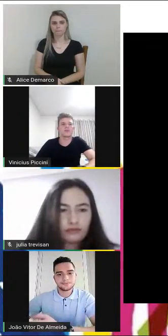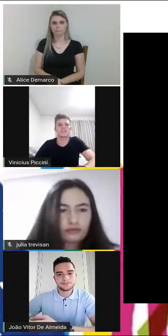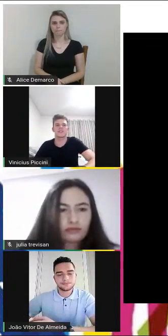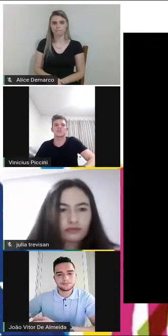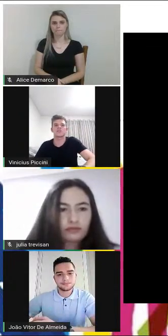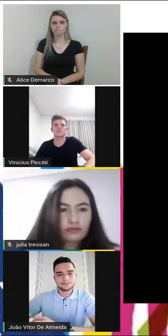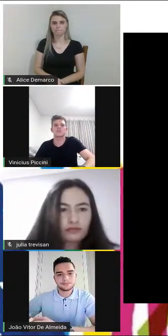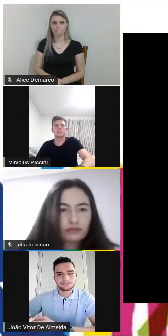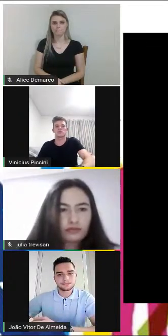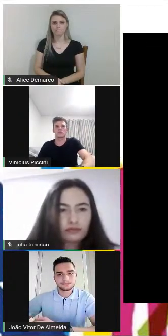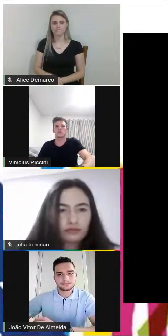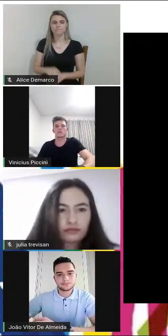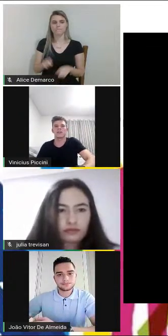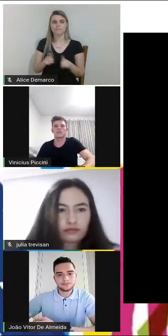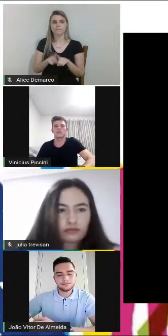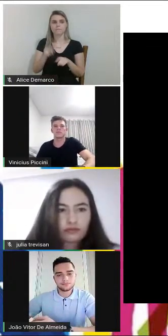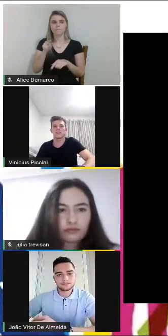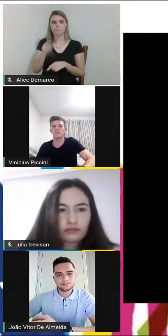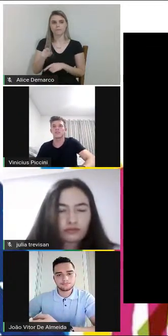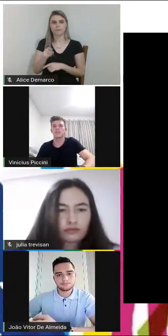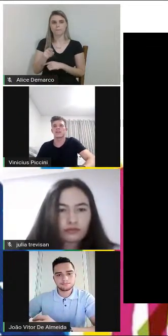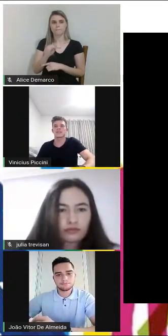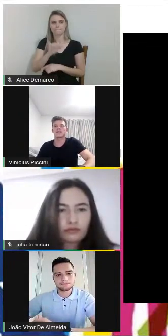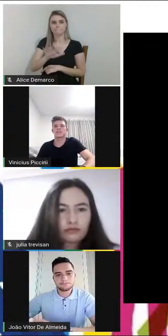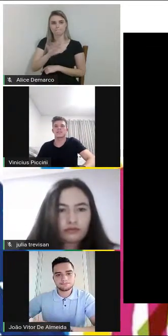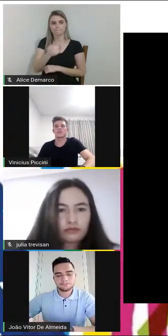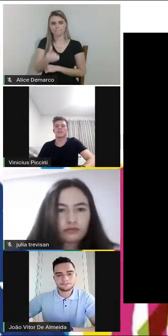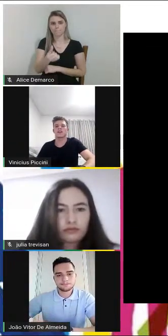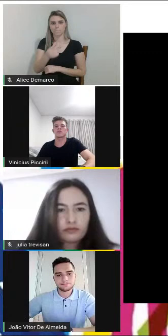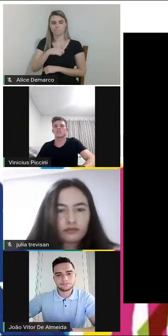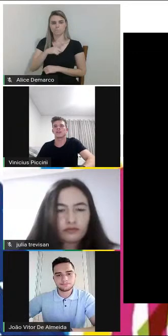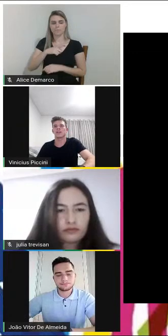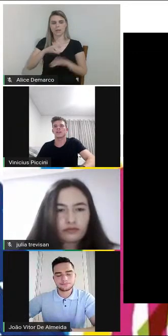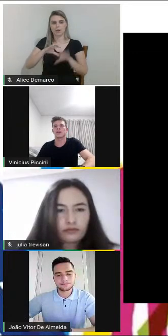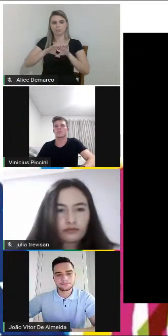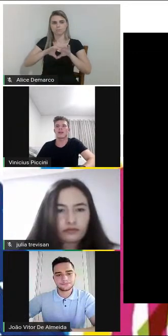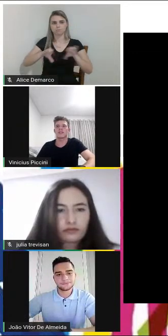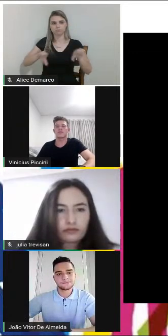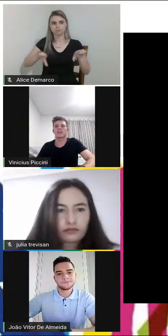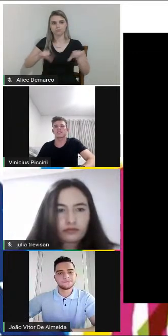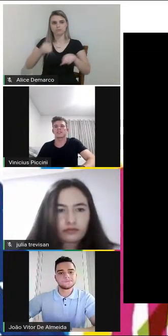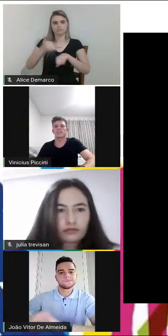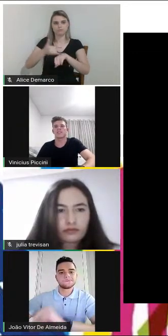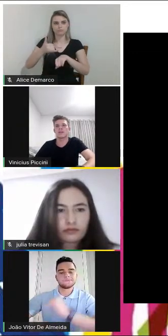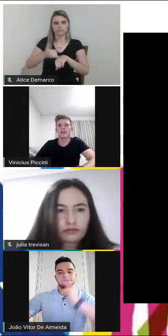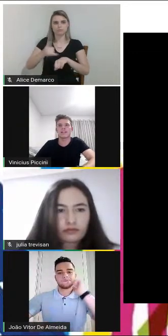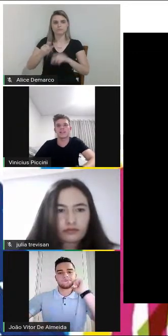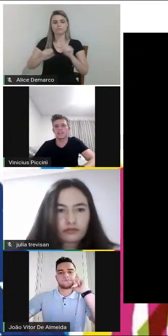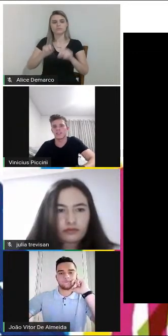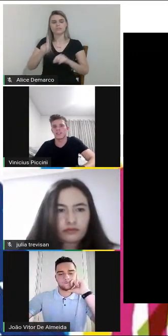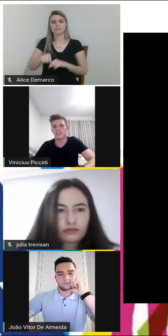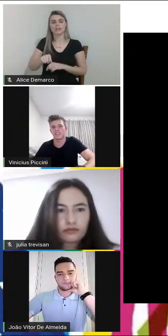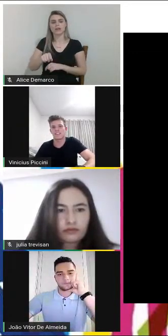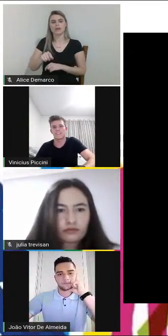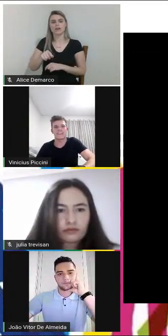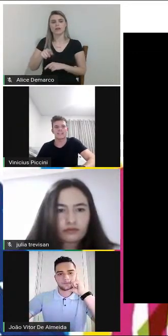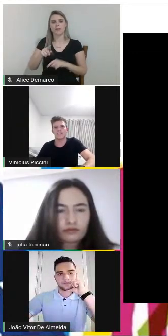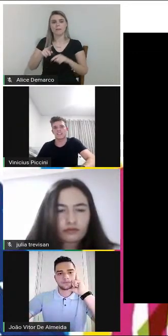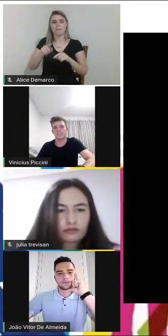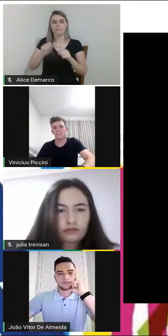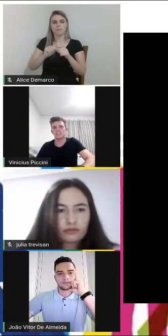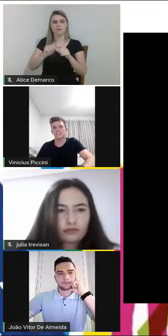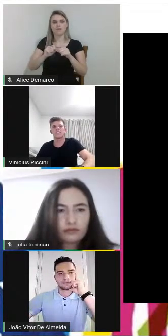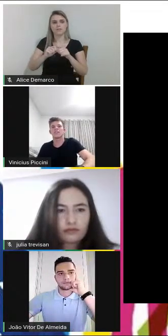então nesse slide na figura 6 nós temos o tubo de alumínio que seria o material utilizado para a